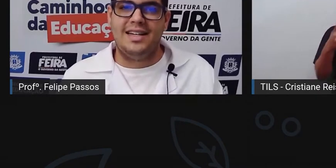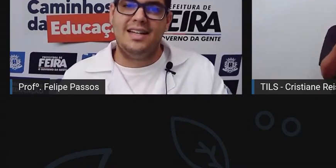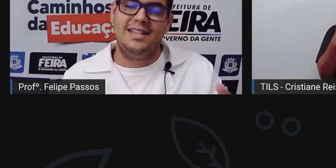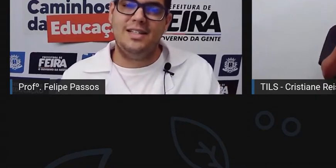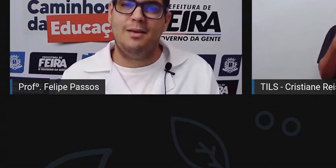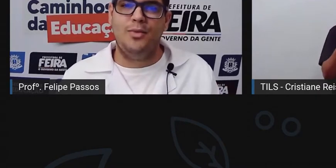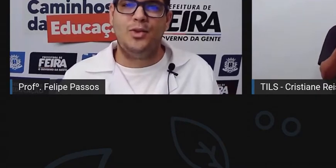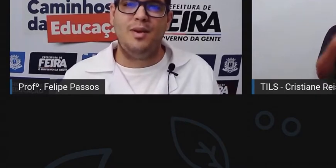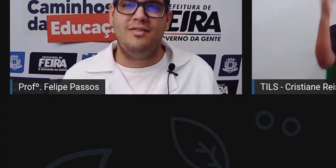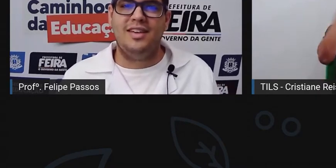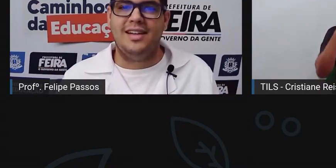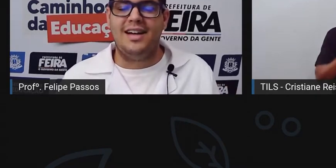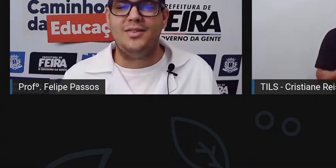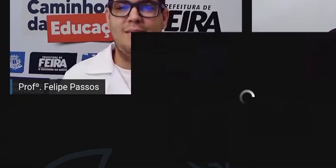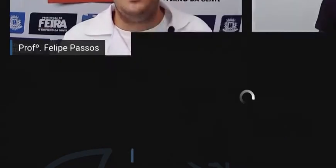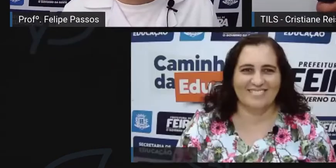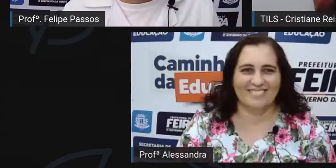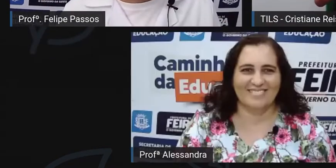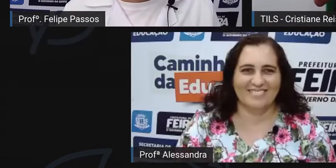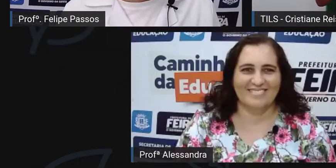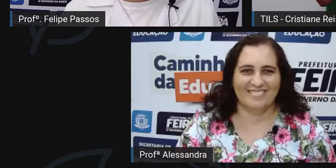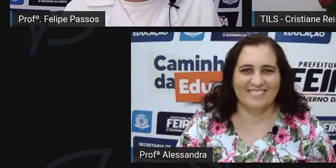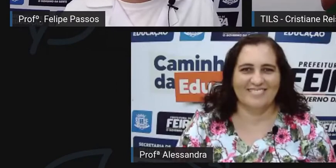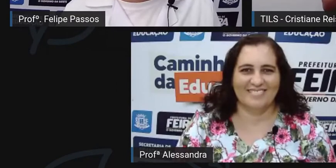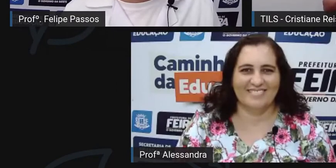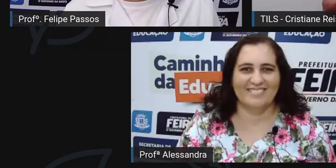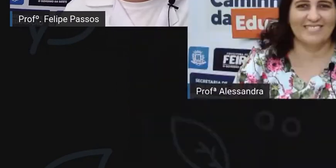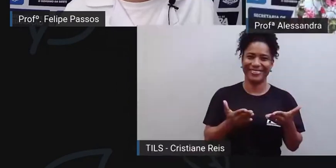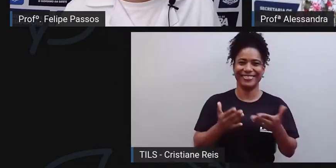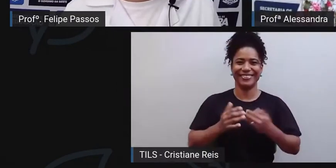Alessandra, seja muito bem-vinda ao Saberes e Viveres.